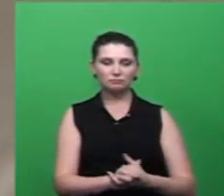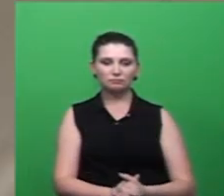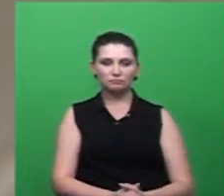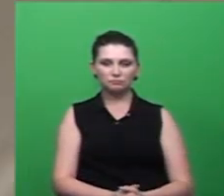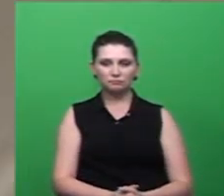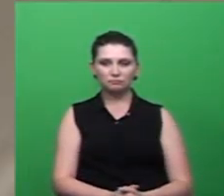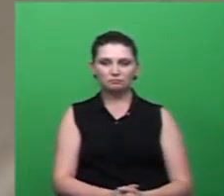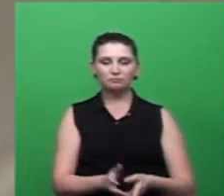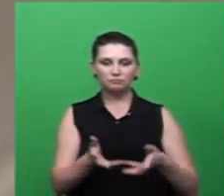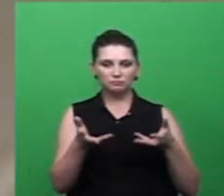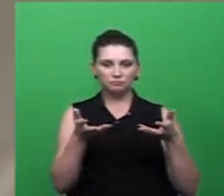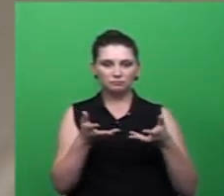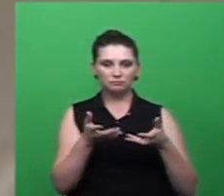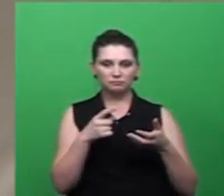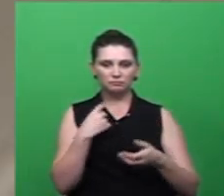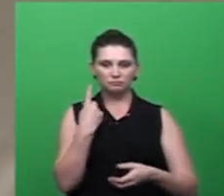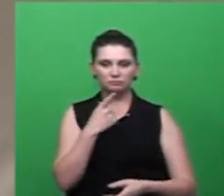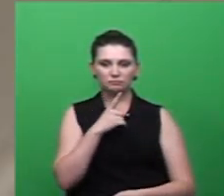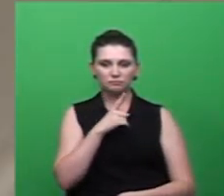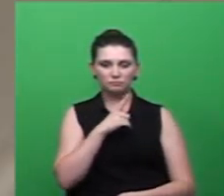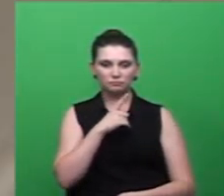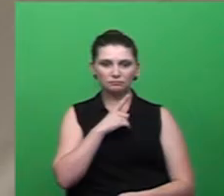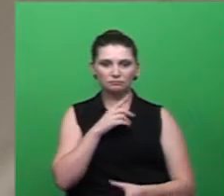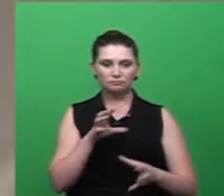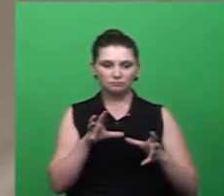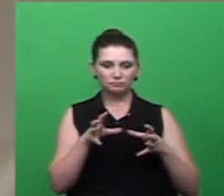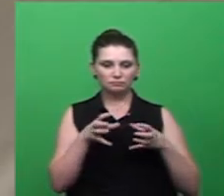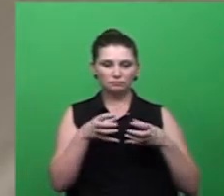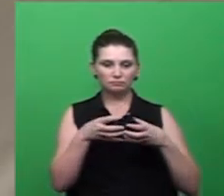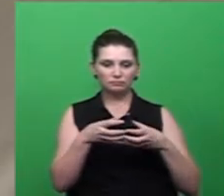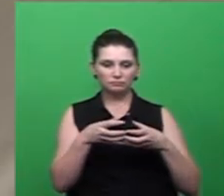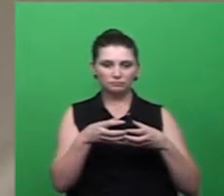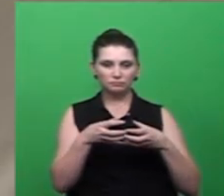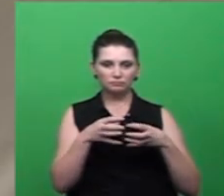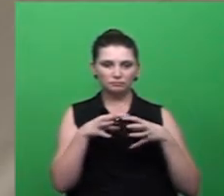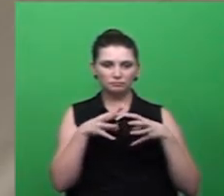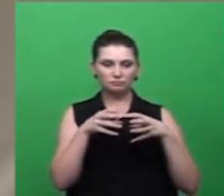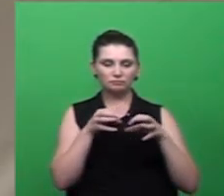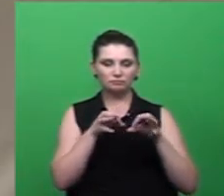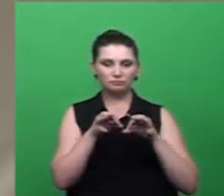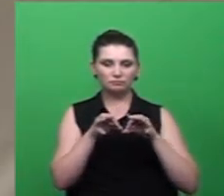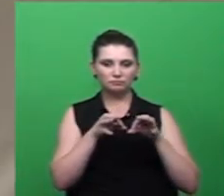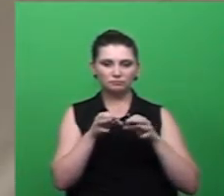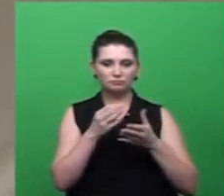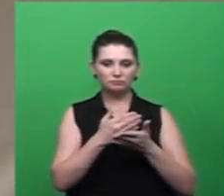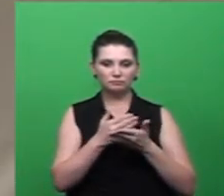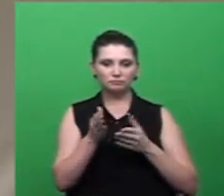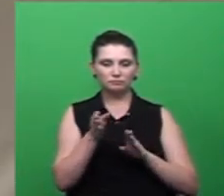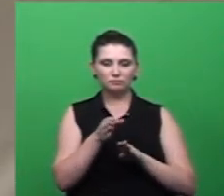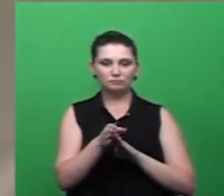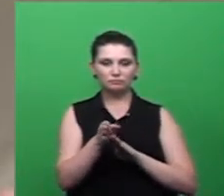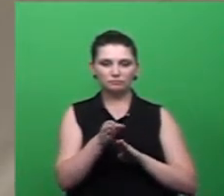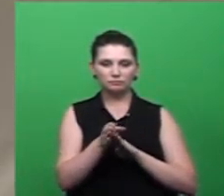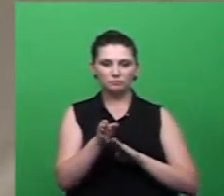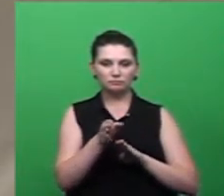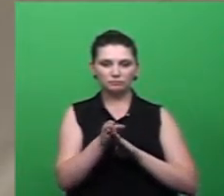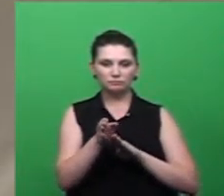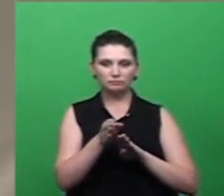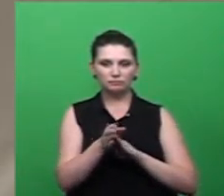Hoje nós temos uma equipe voltada, especificamente para CCZ, e iniciamos com um coordenador biólogo para